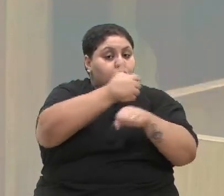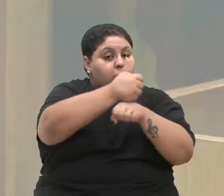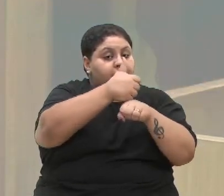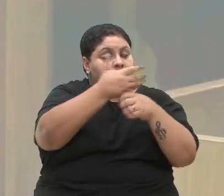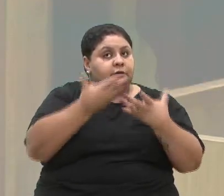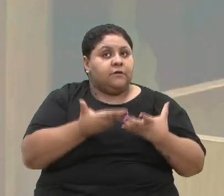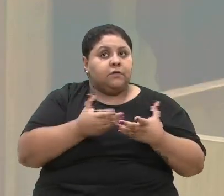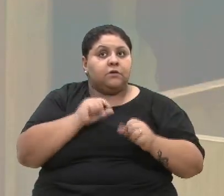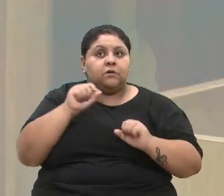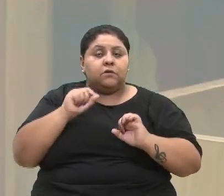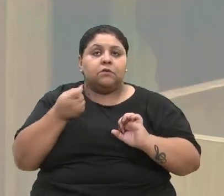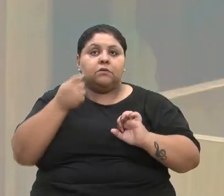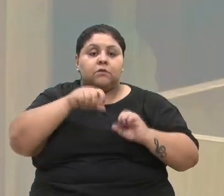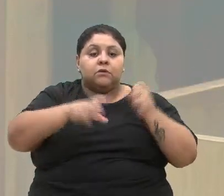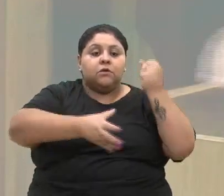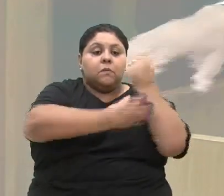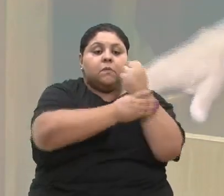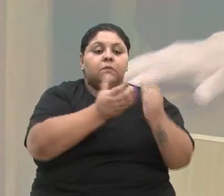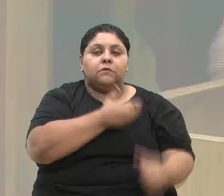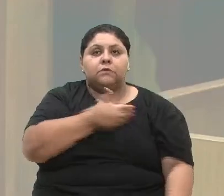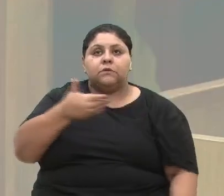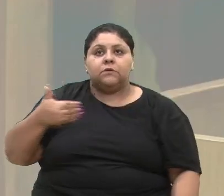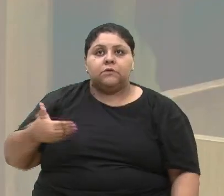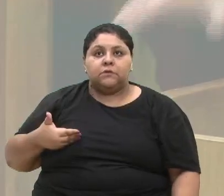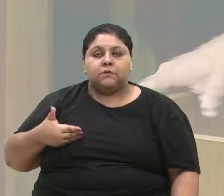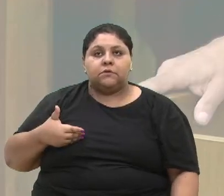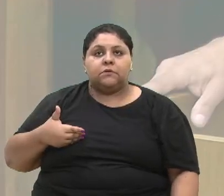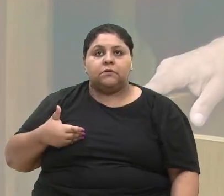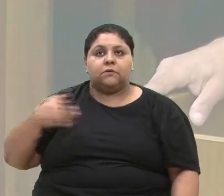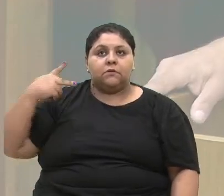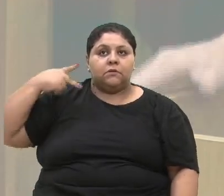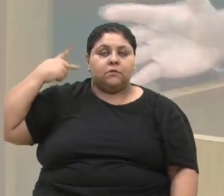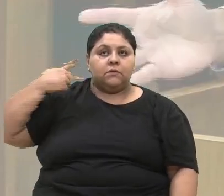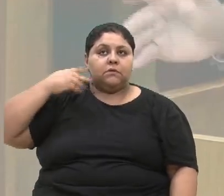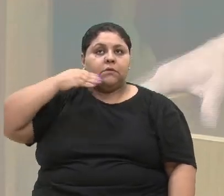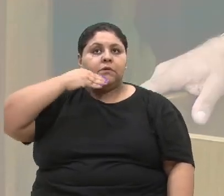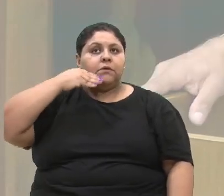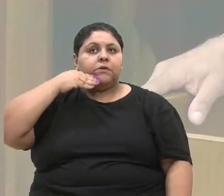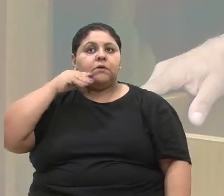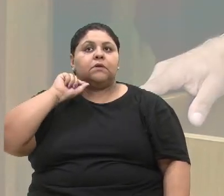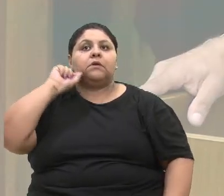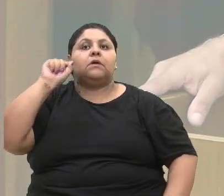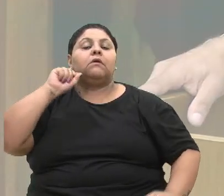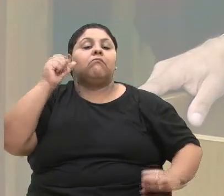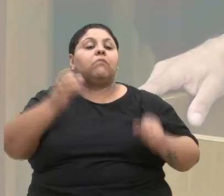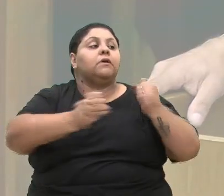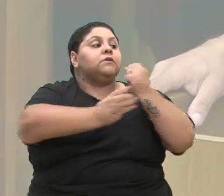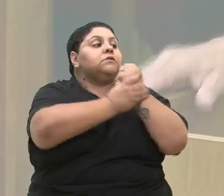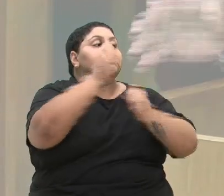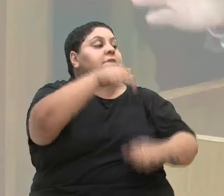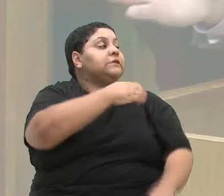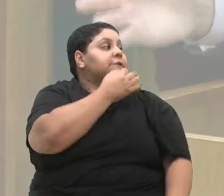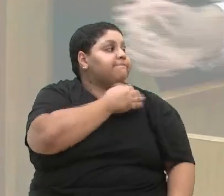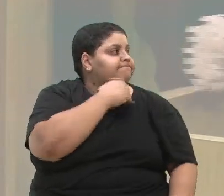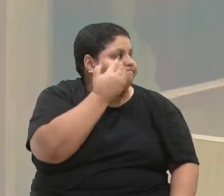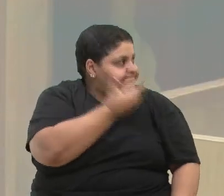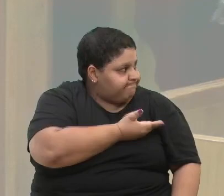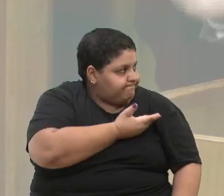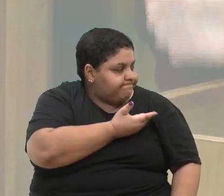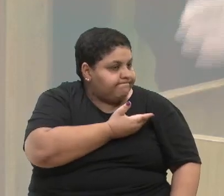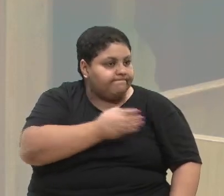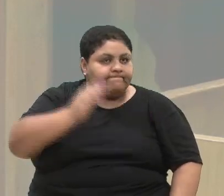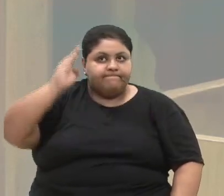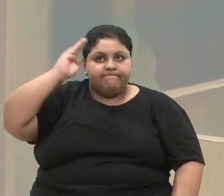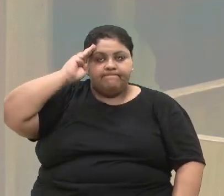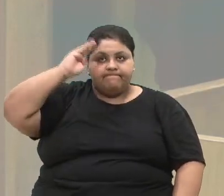Quando precisamos da segurança pública, vereador Bortola, o senhor trabalhou, conhece-lhe, quem nos dá segurança pública em Caxias do Sul? Tem a Brigada Militar,